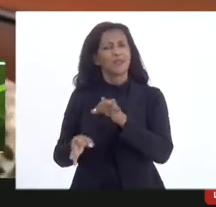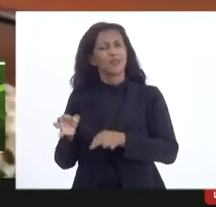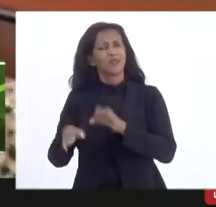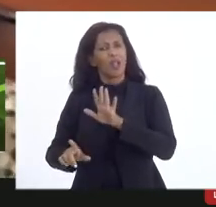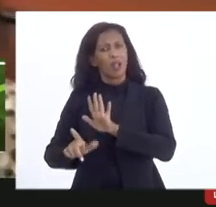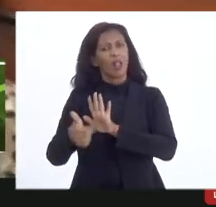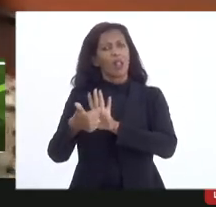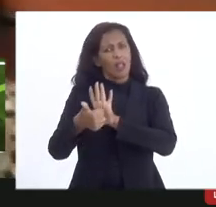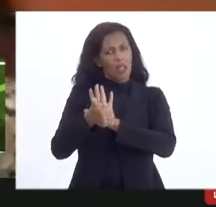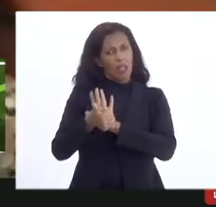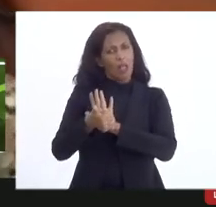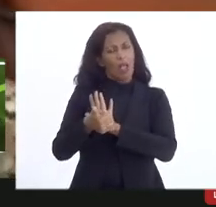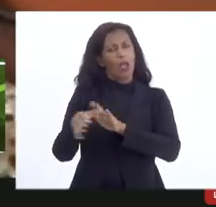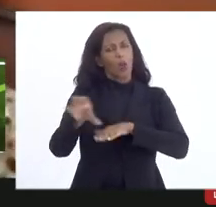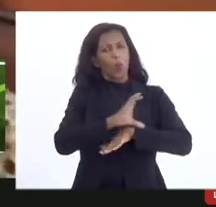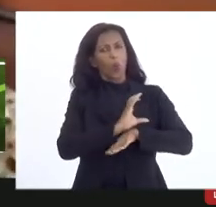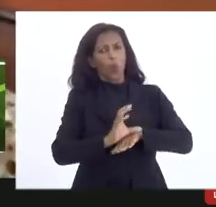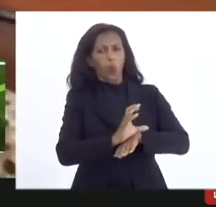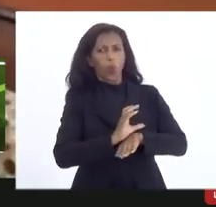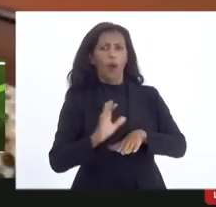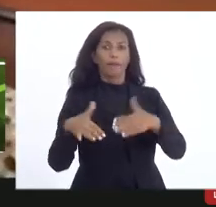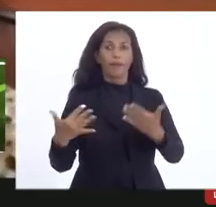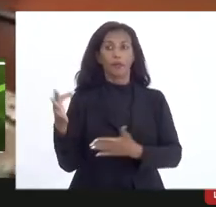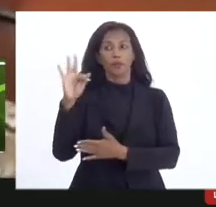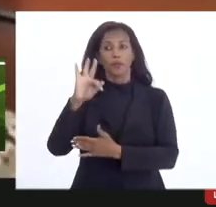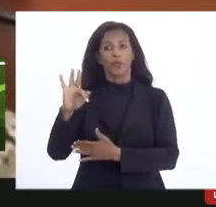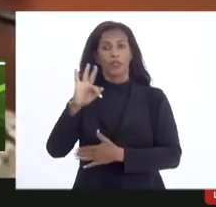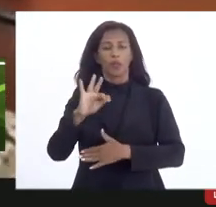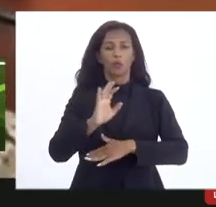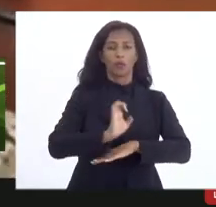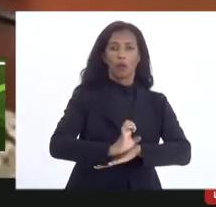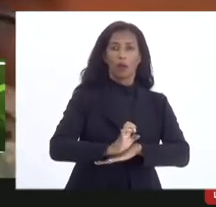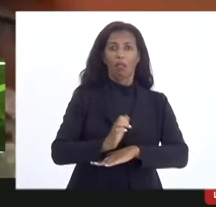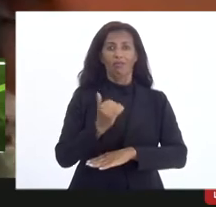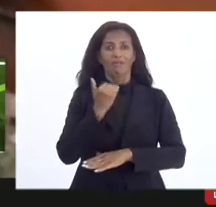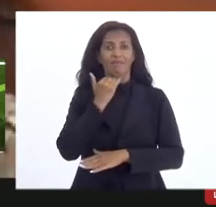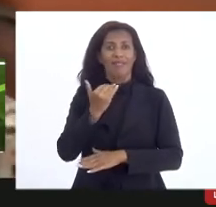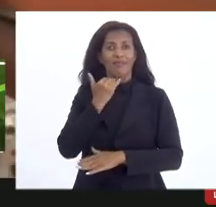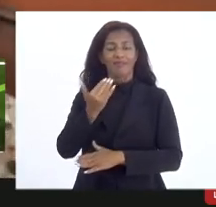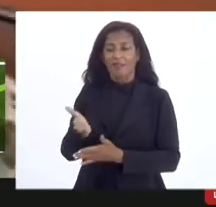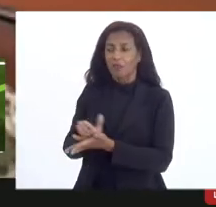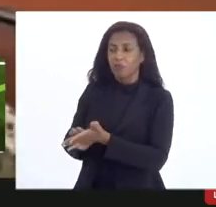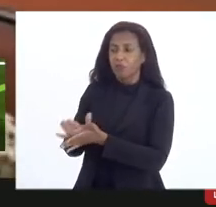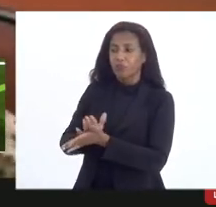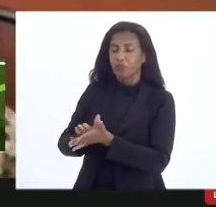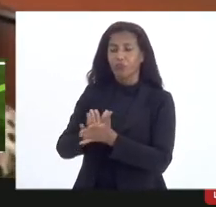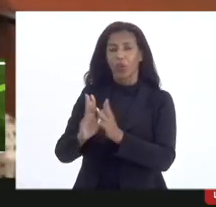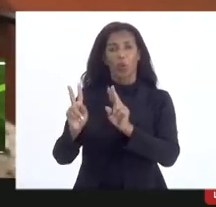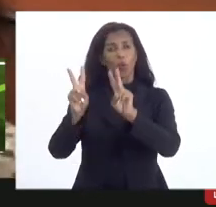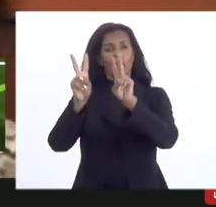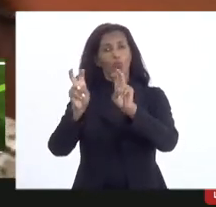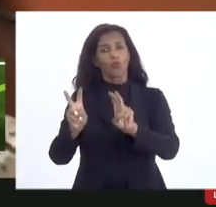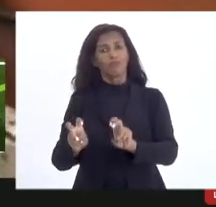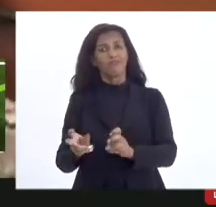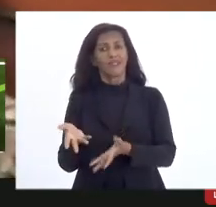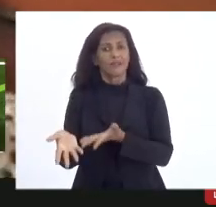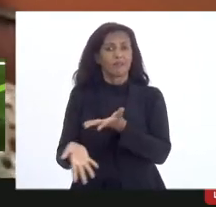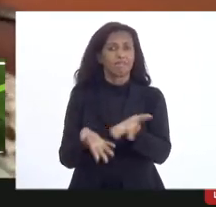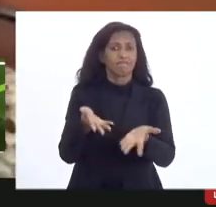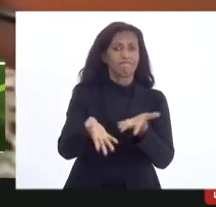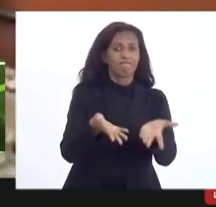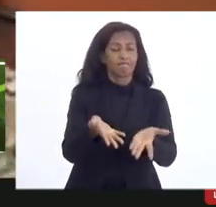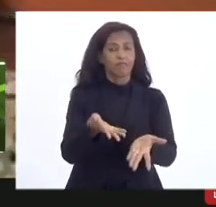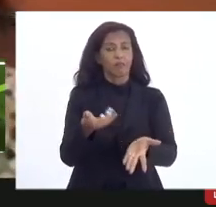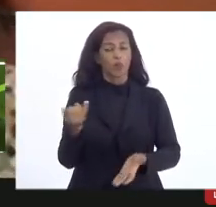legais e bases constitucionais tanto federais como estaduais que nada tem a ver com a matéria que estava sendo tratada o